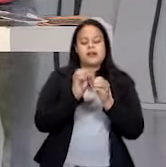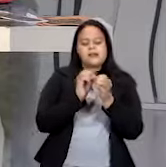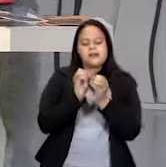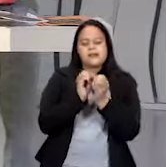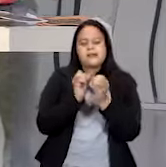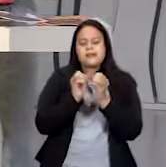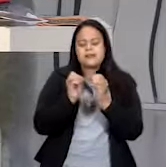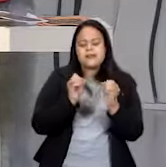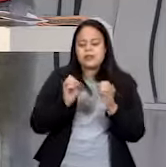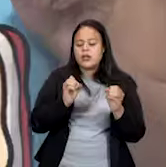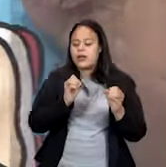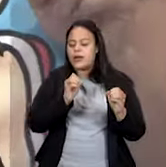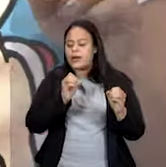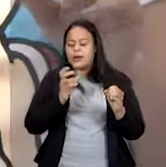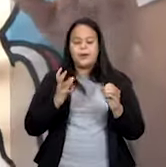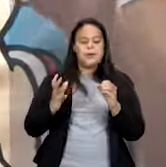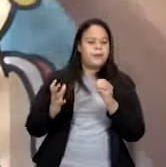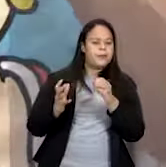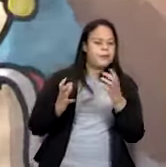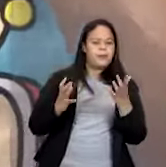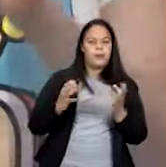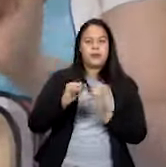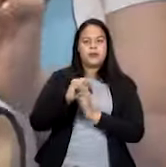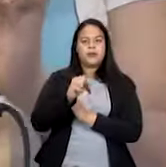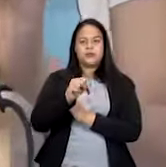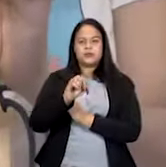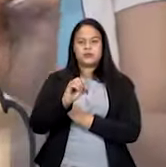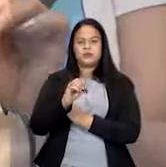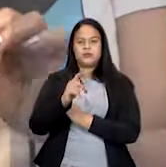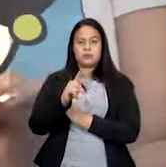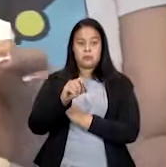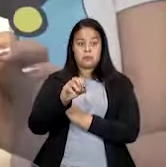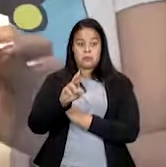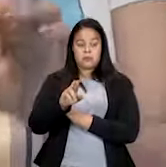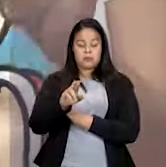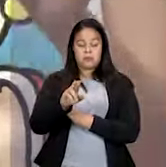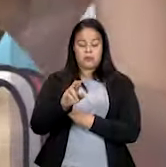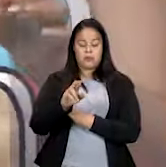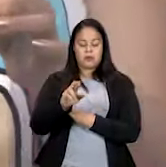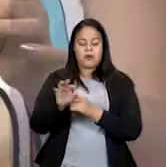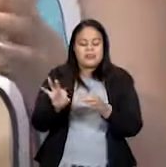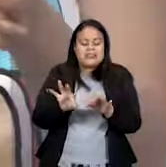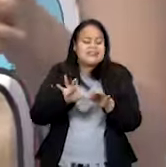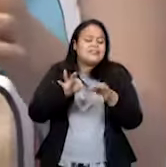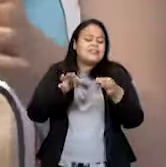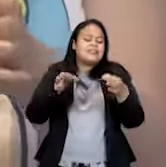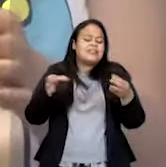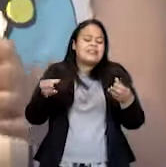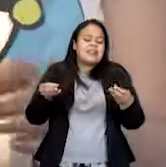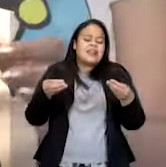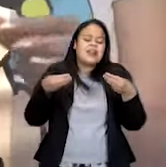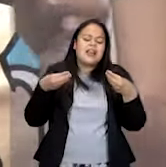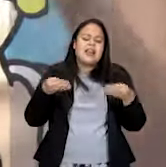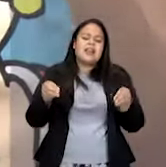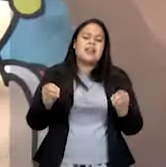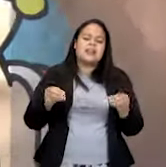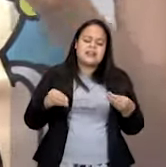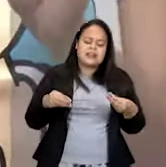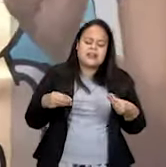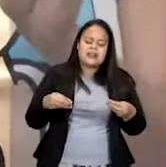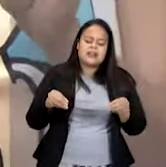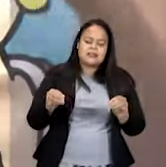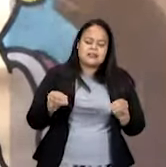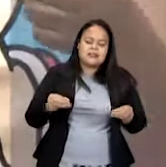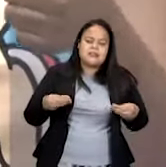Eu vou pedir para que vocês façam um desenho bem leve. Porque o isopor é molinho demais. Vocês vão